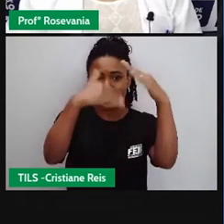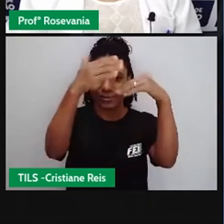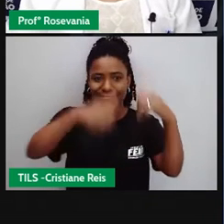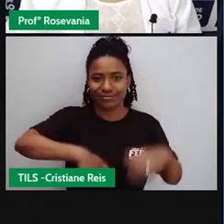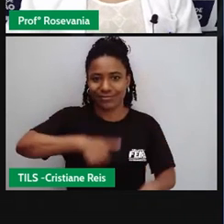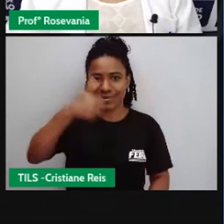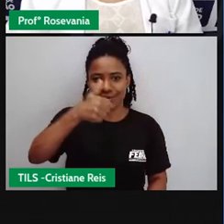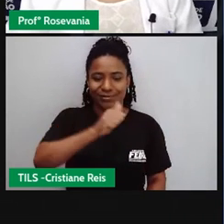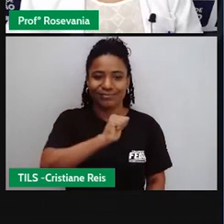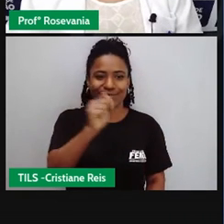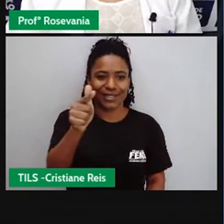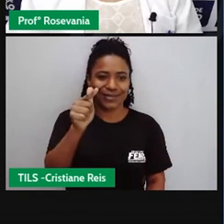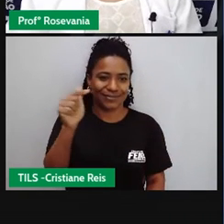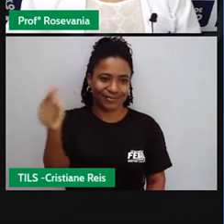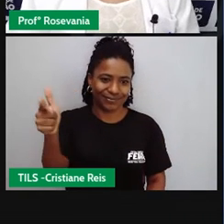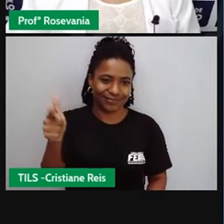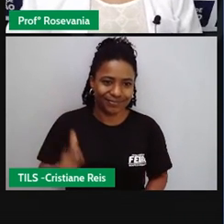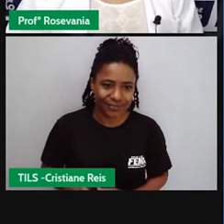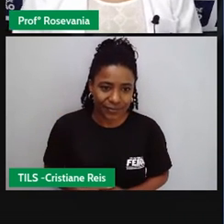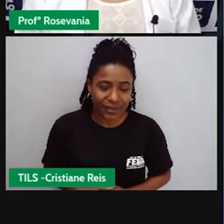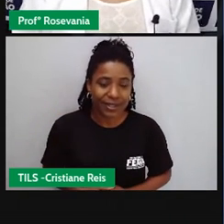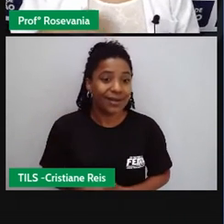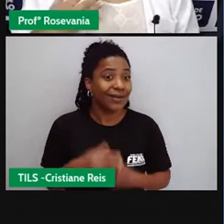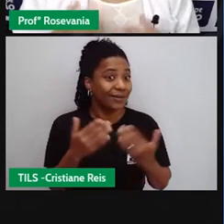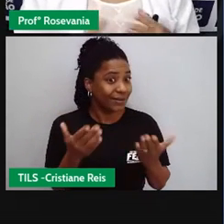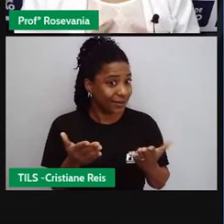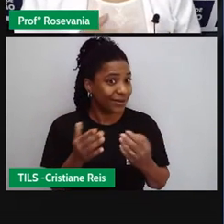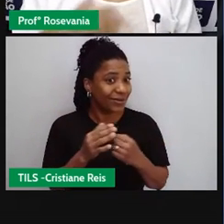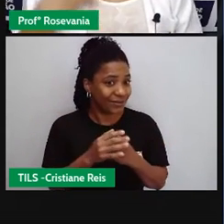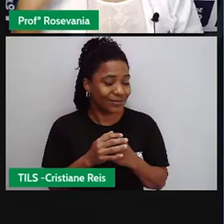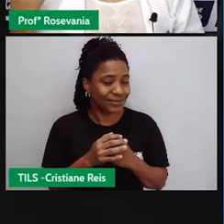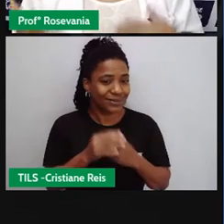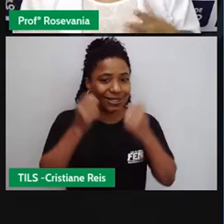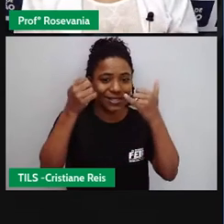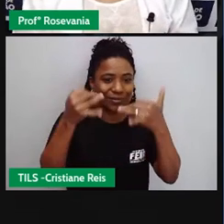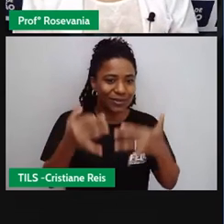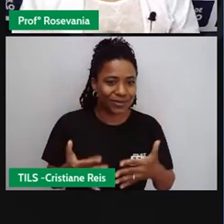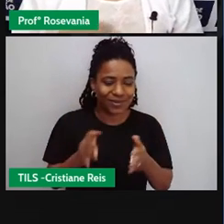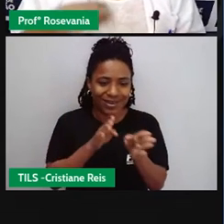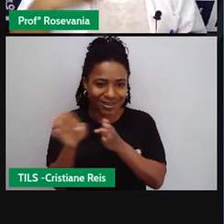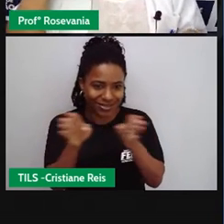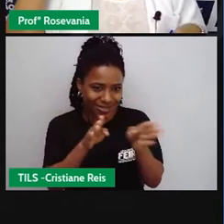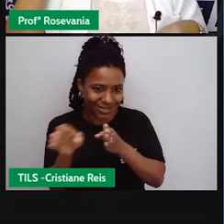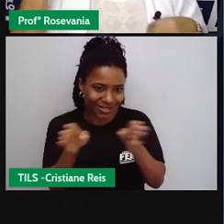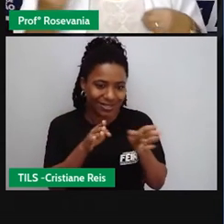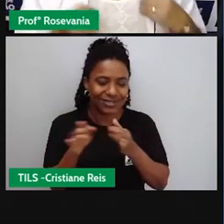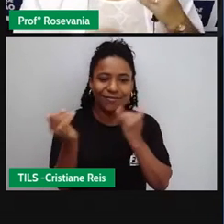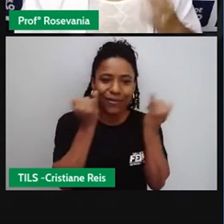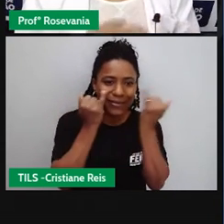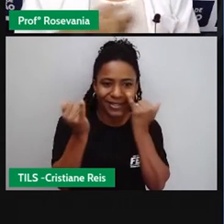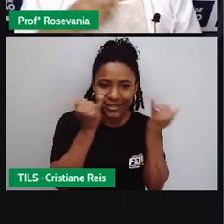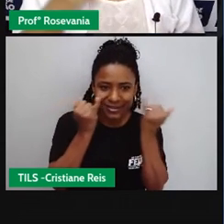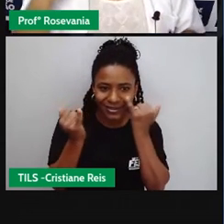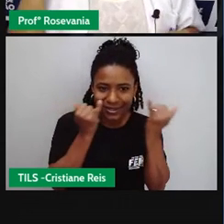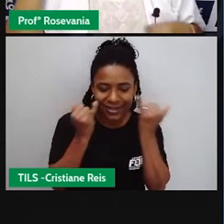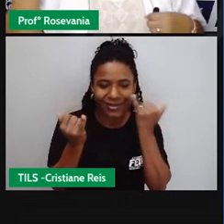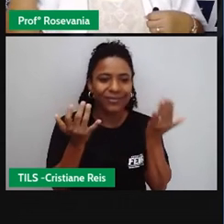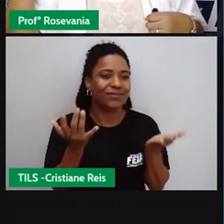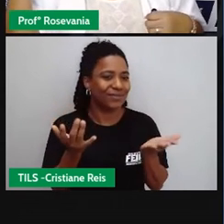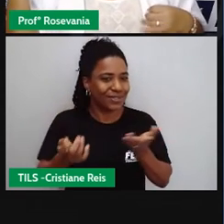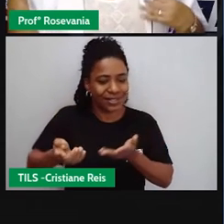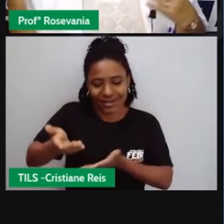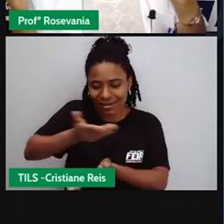Bom, aí agora, né, a gente, depois que a gente já falou que a gente tem acesso a essas informações, que elas melhoram as transações